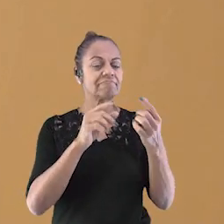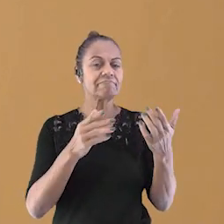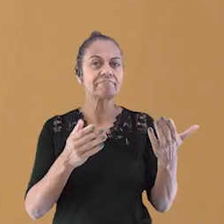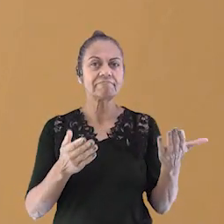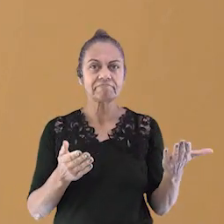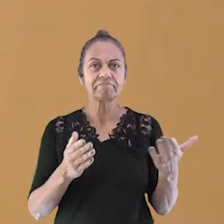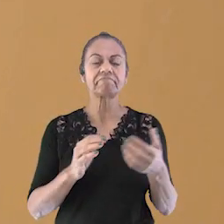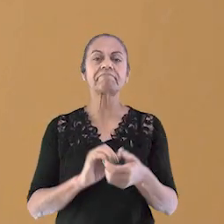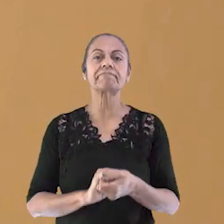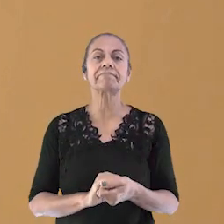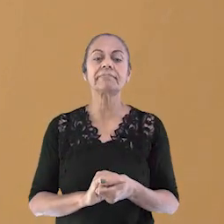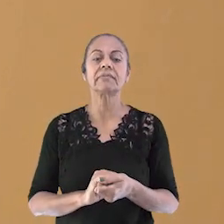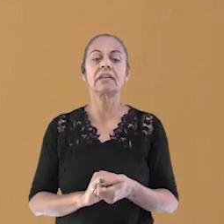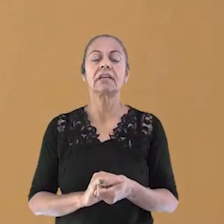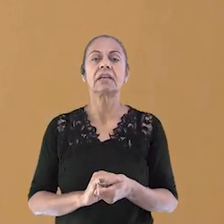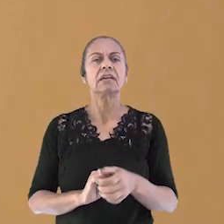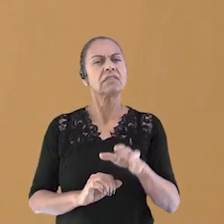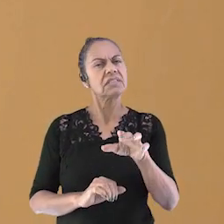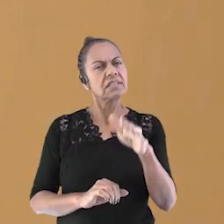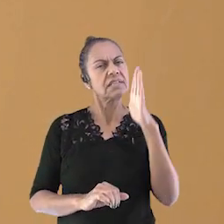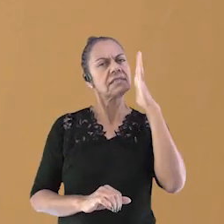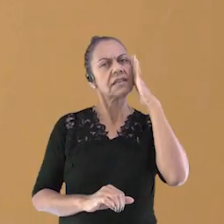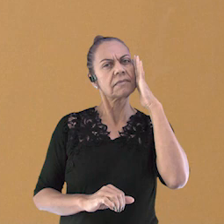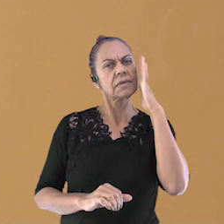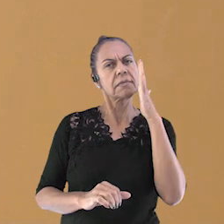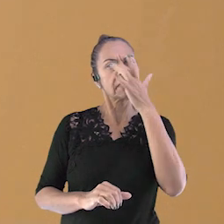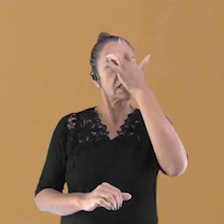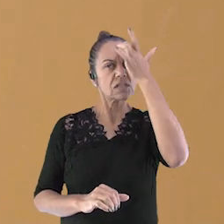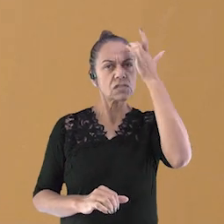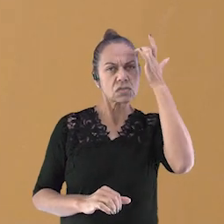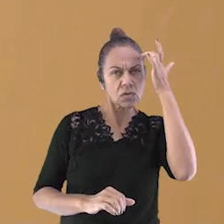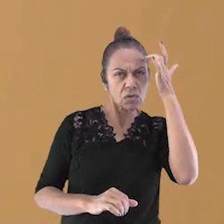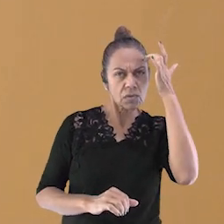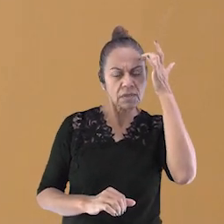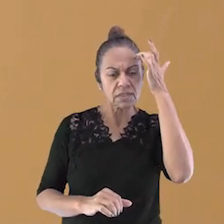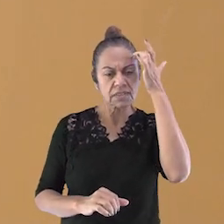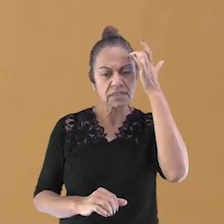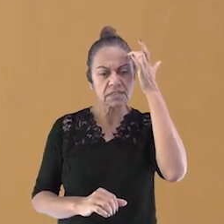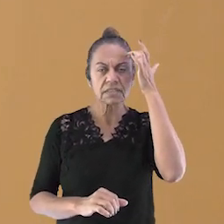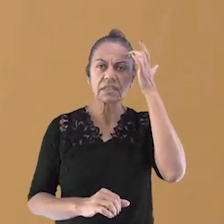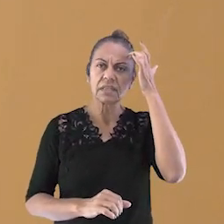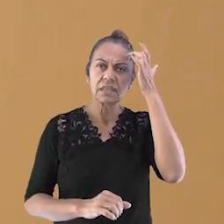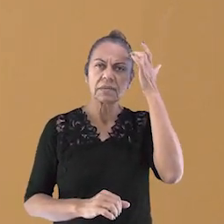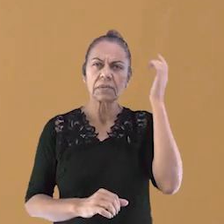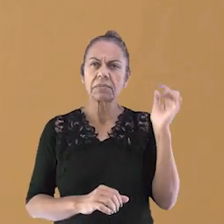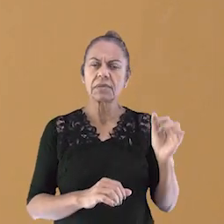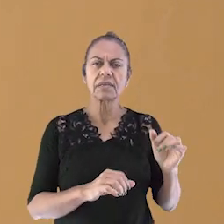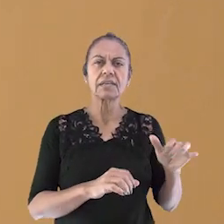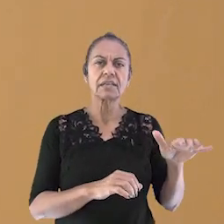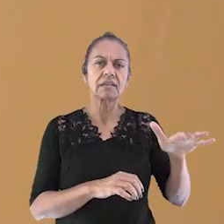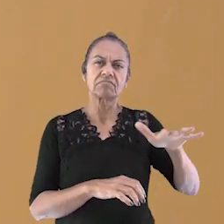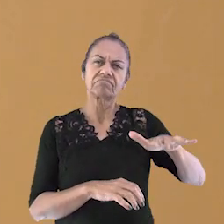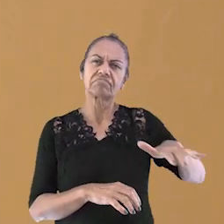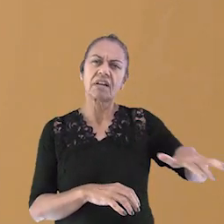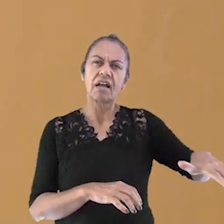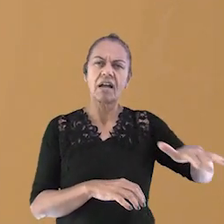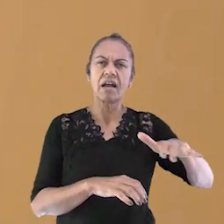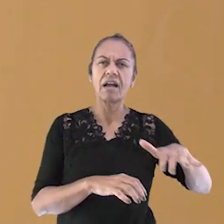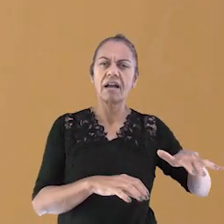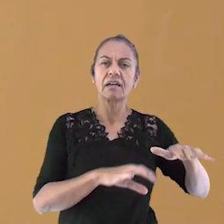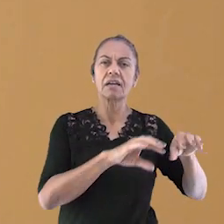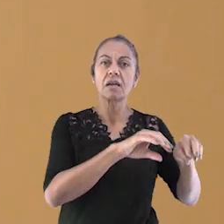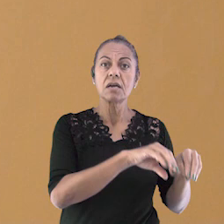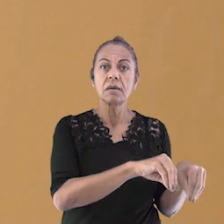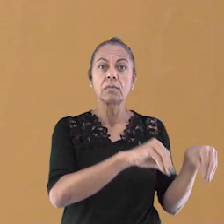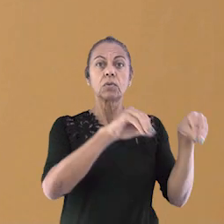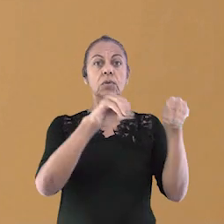municípios da região metropolitana da Grande Vitória, alguns vão morar em áreas como a da primeira foto e outros em